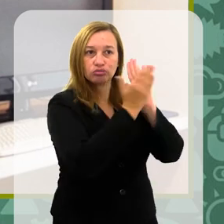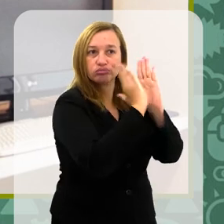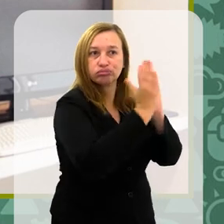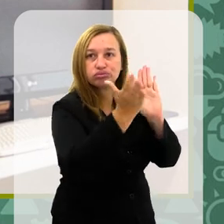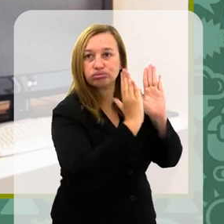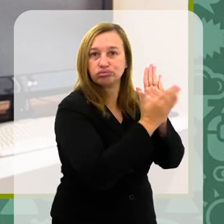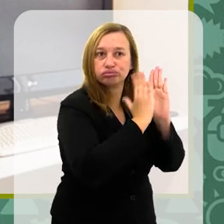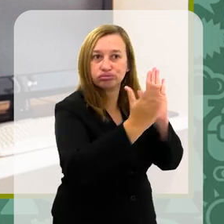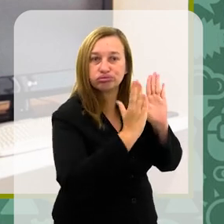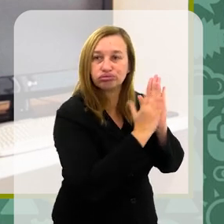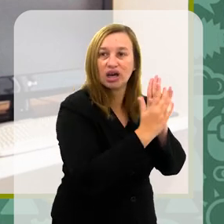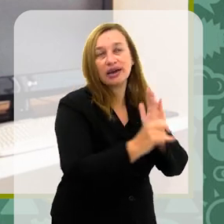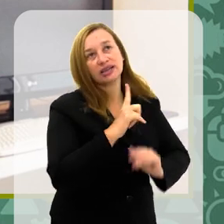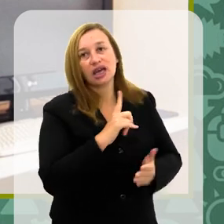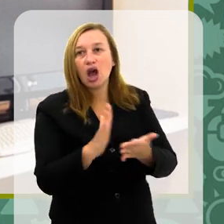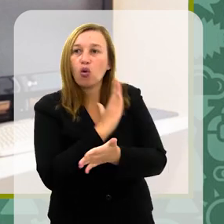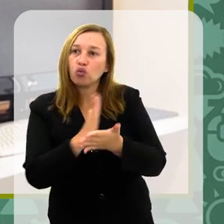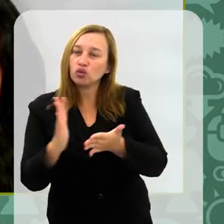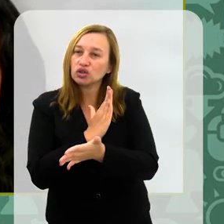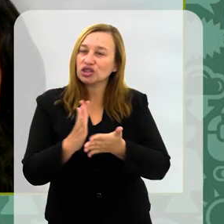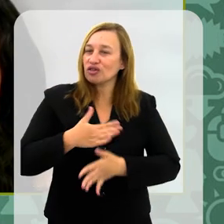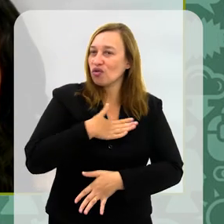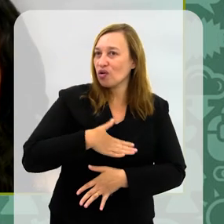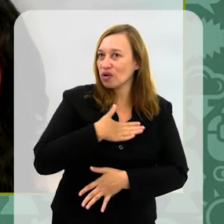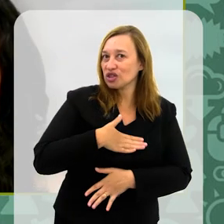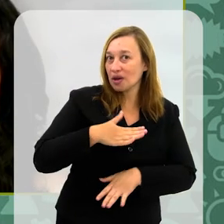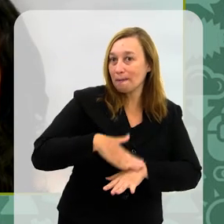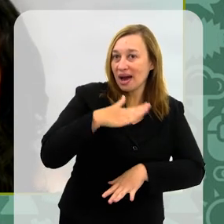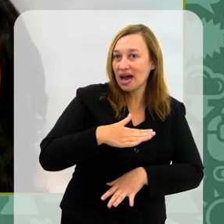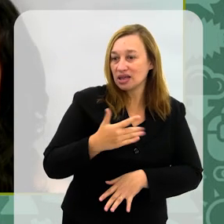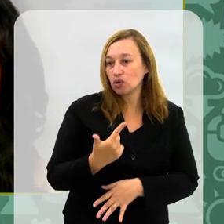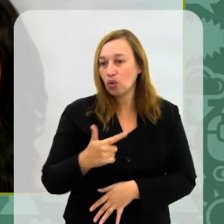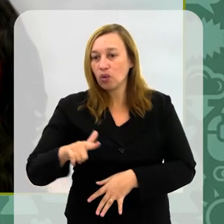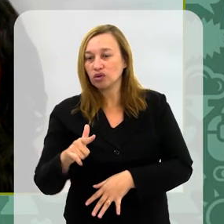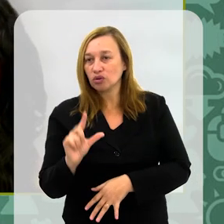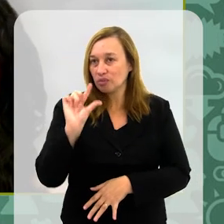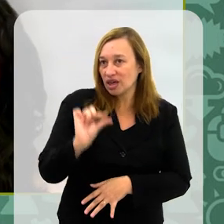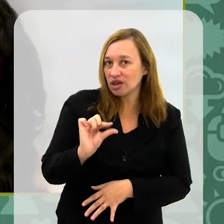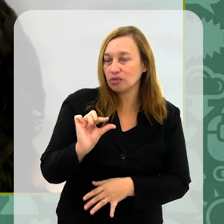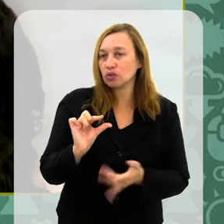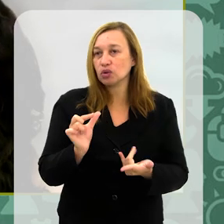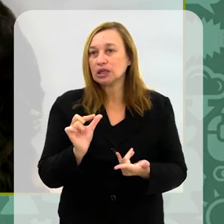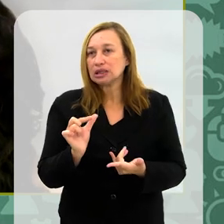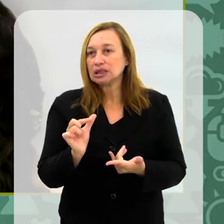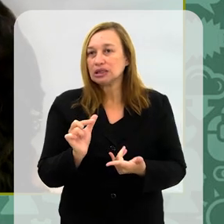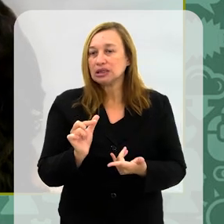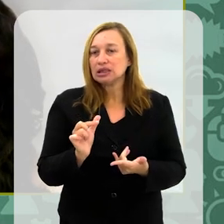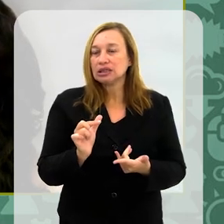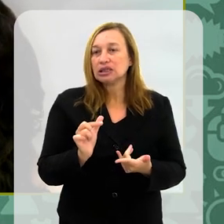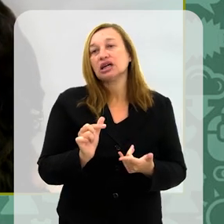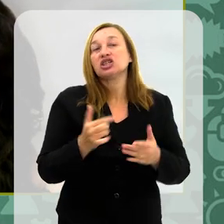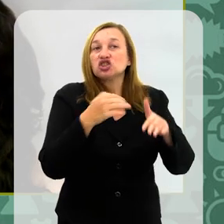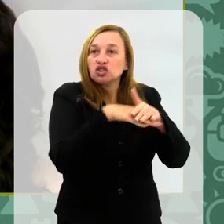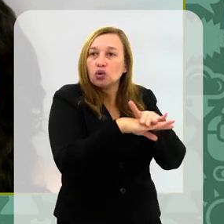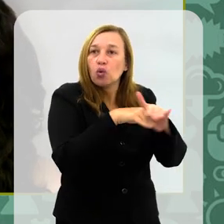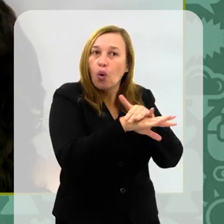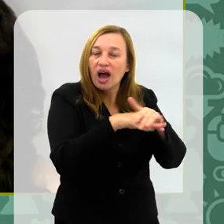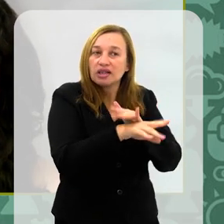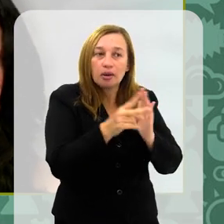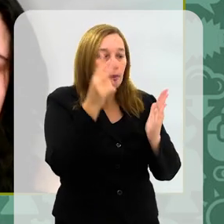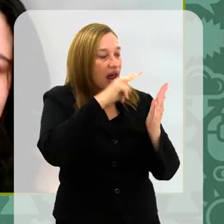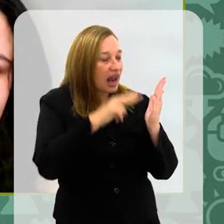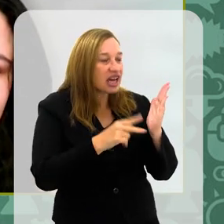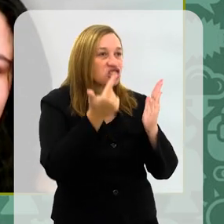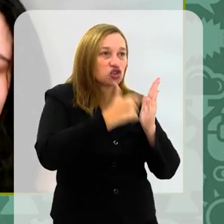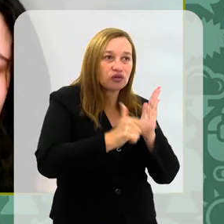lê, tem uns ali que a gente tem mais apego, que são, enfim, mais densos, né, livros mais densos, que a gente acaba não circulando, gente guarda para